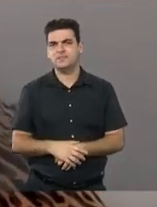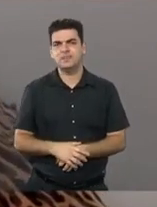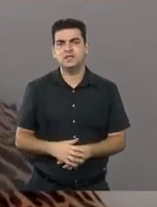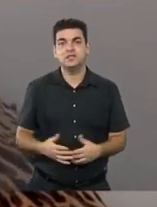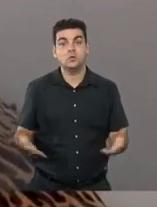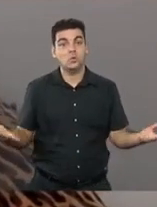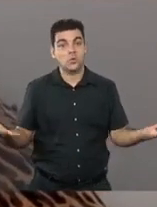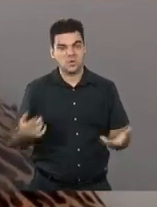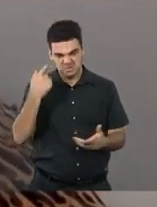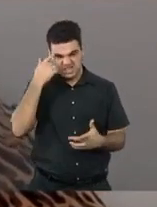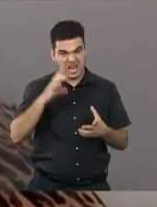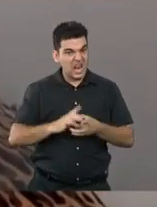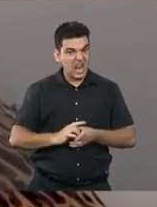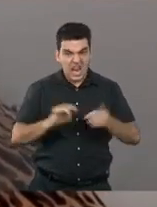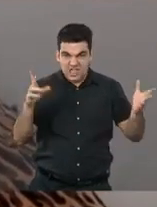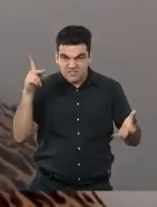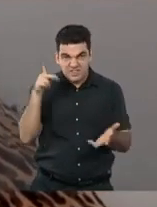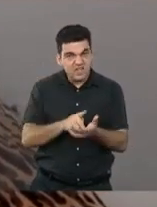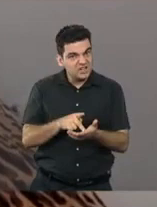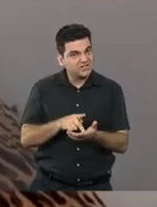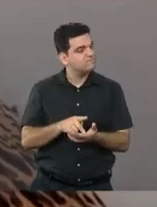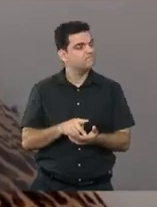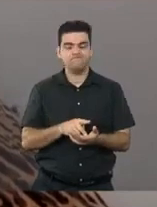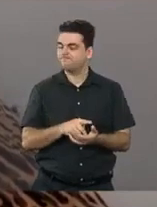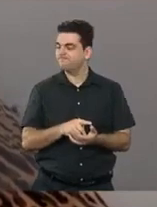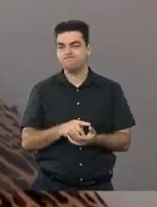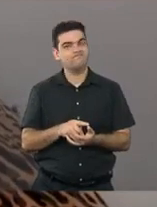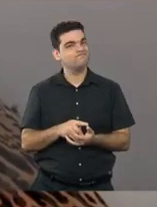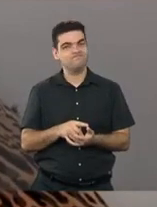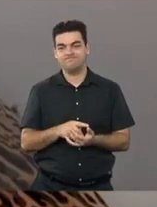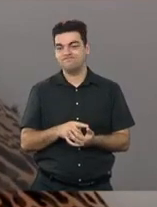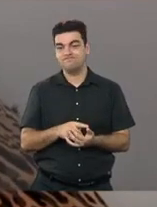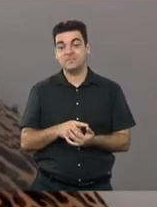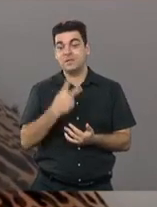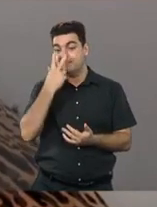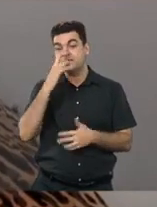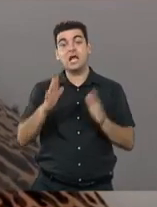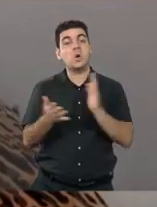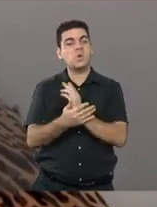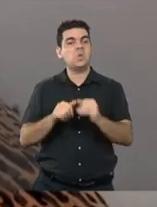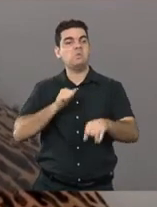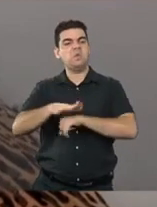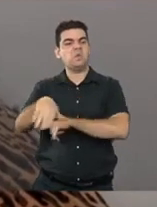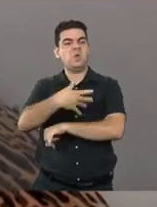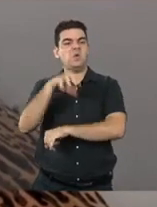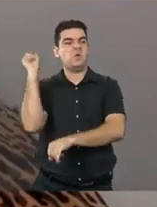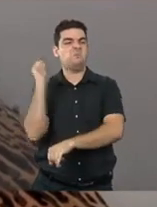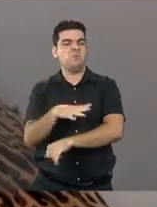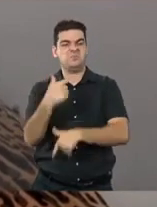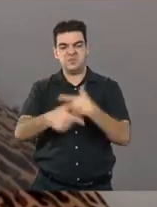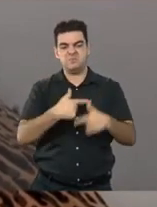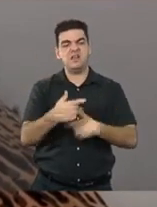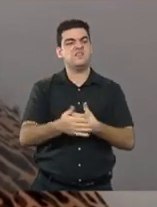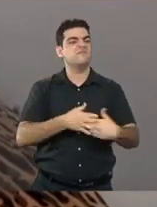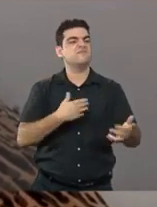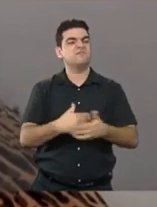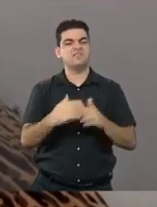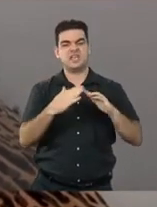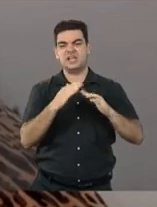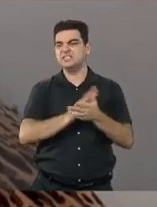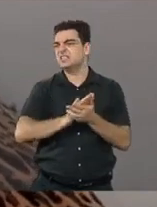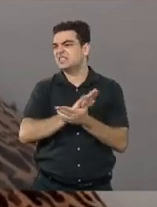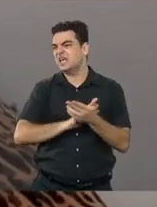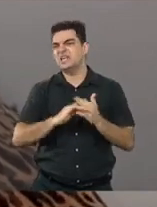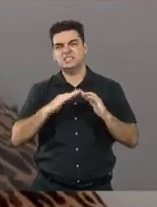fizemos a abolição do país ainda. Uma abolição onde as pessoas foram jogadas na rua sem comida, sem trabalho, sem casa, sem